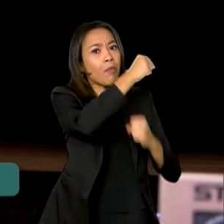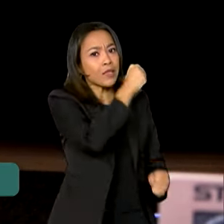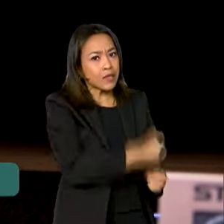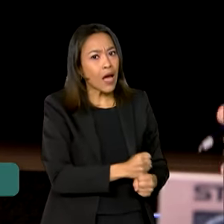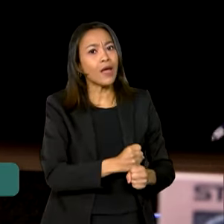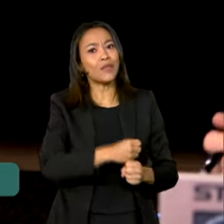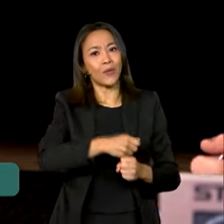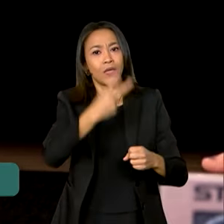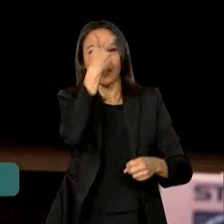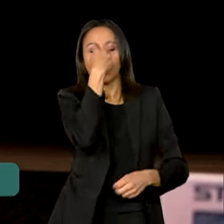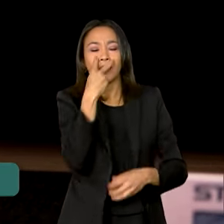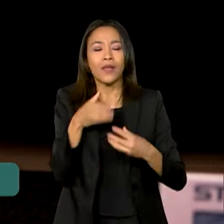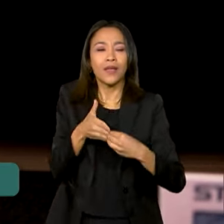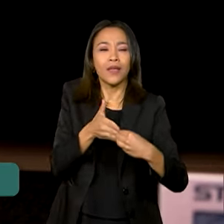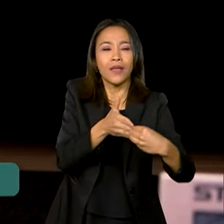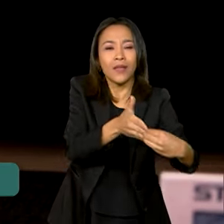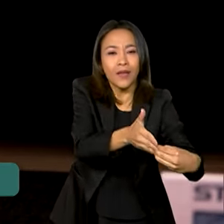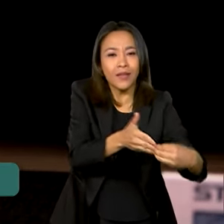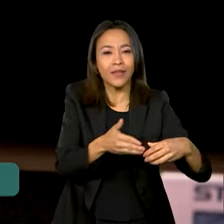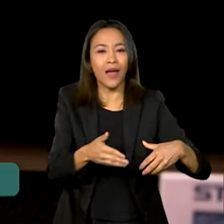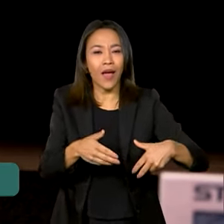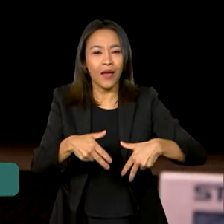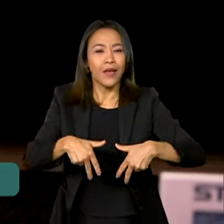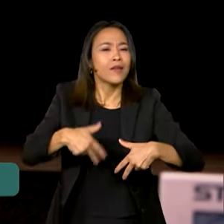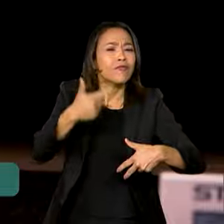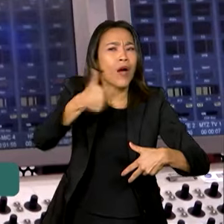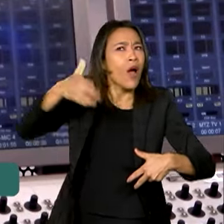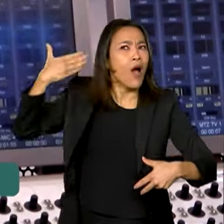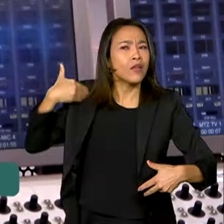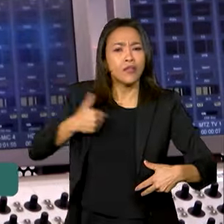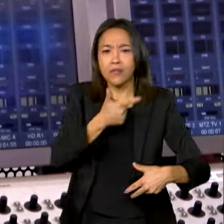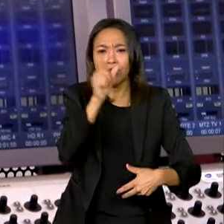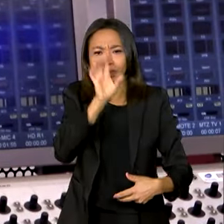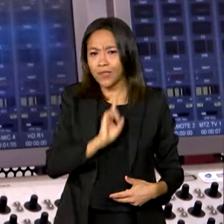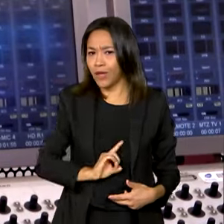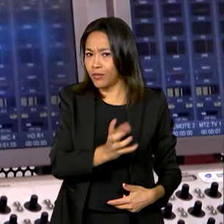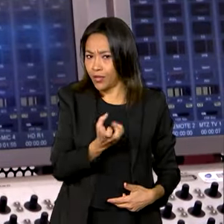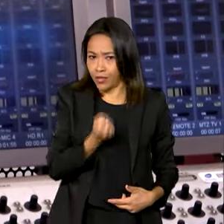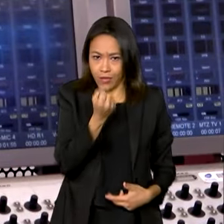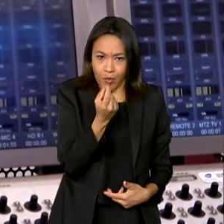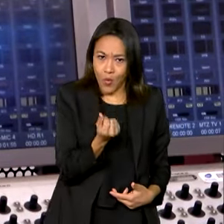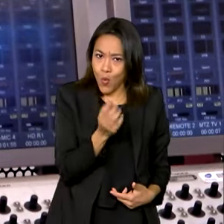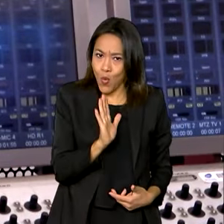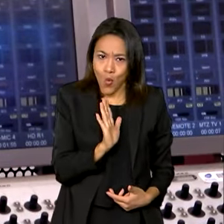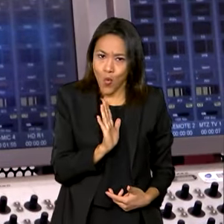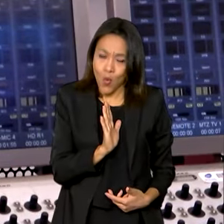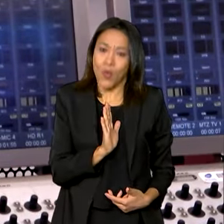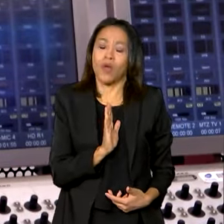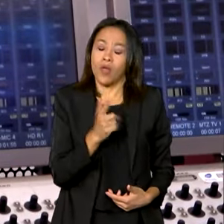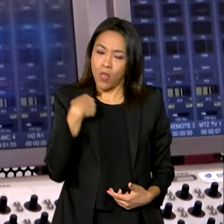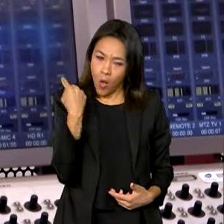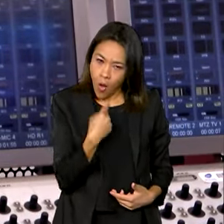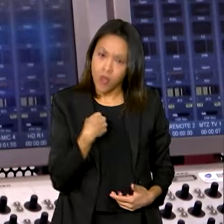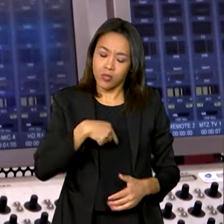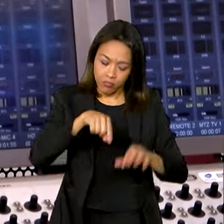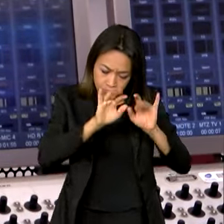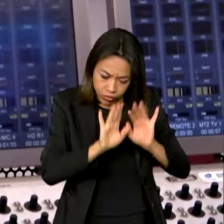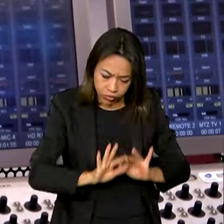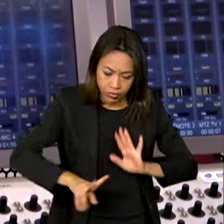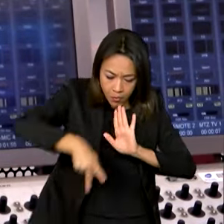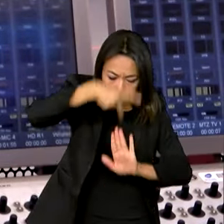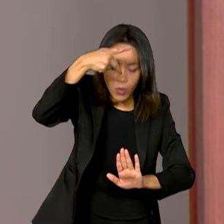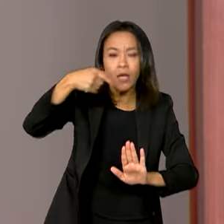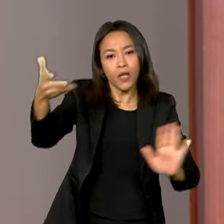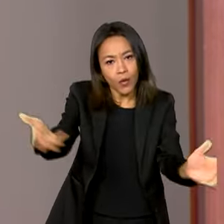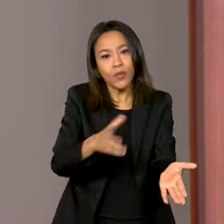direito de receber. Até porque os atletas guias, eles não tinham direito de receber o Bolsa Atleta. Nós fizemos uma portaria editando e hoje eles têm direito.